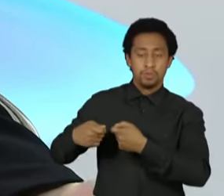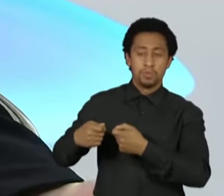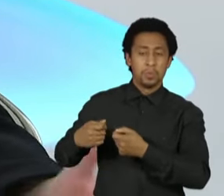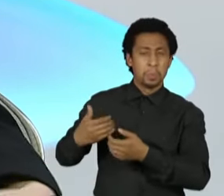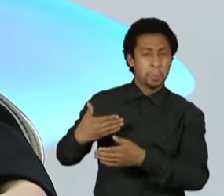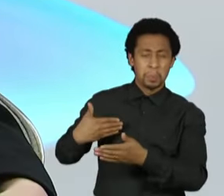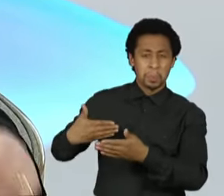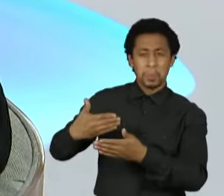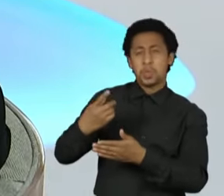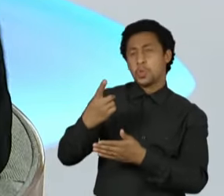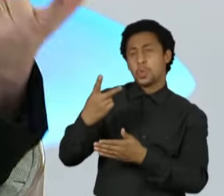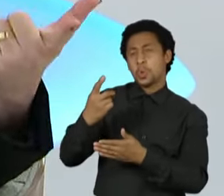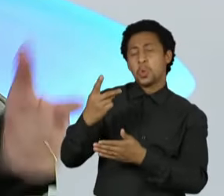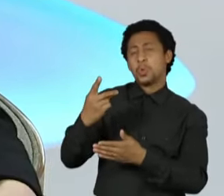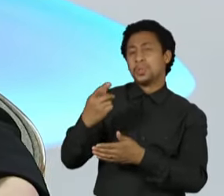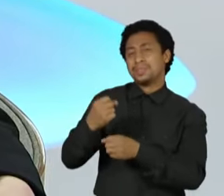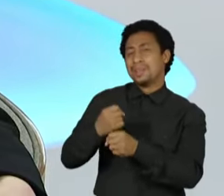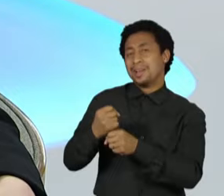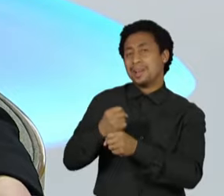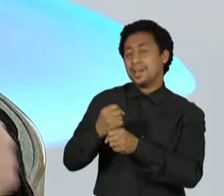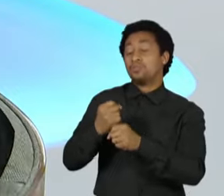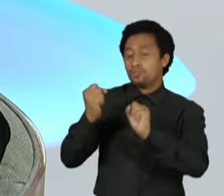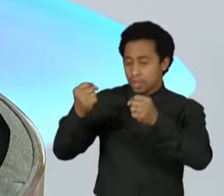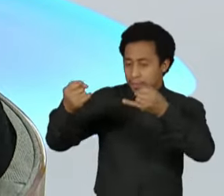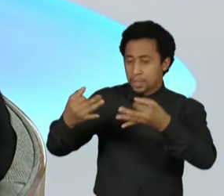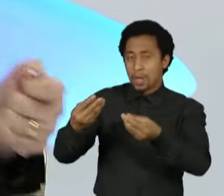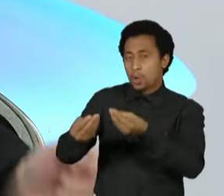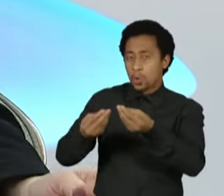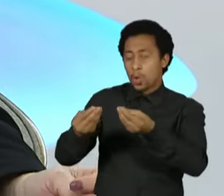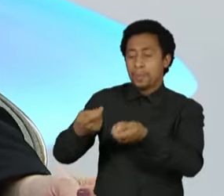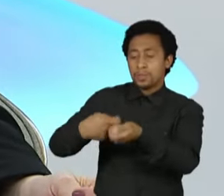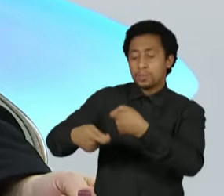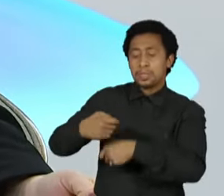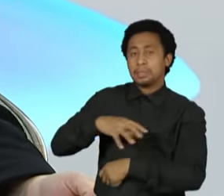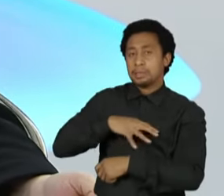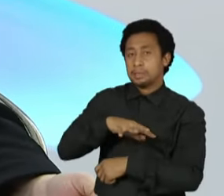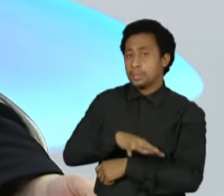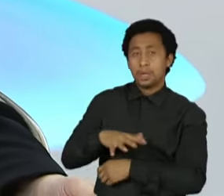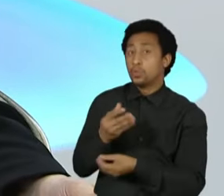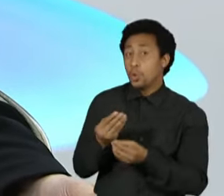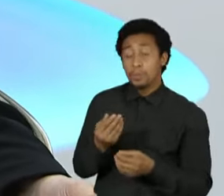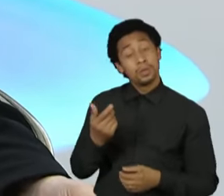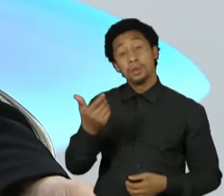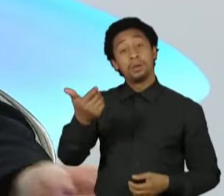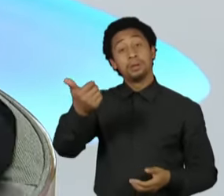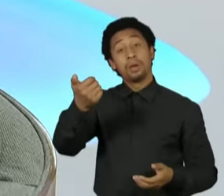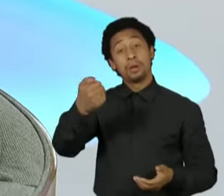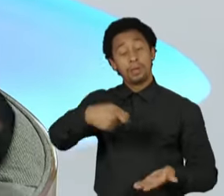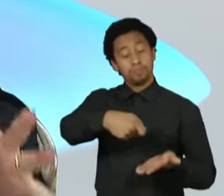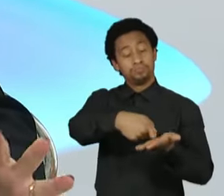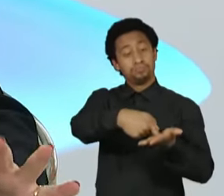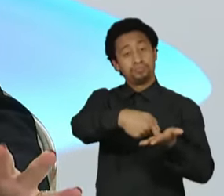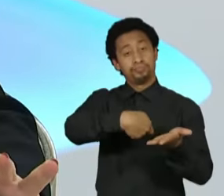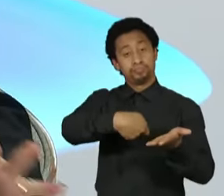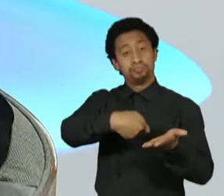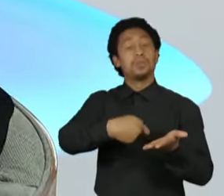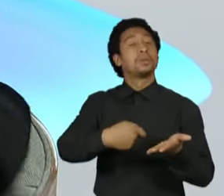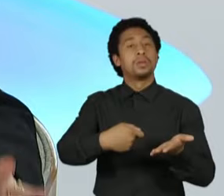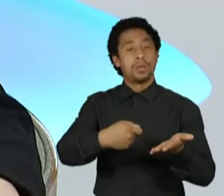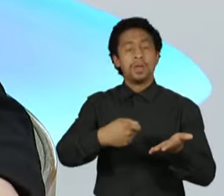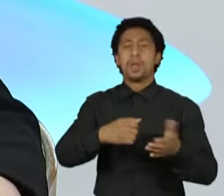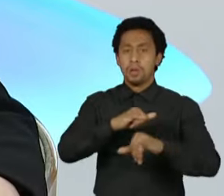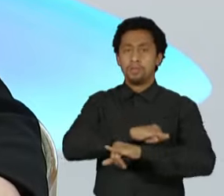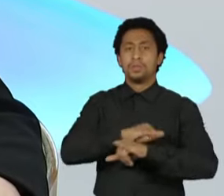um Estado ou um país, com uma caneta, com uma caneta na mão. Determinando que todos os ministérios deem transparência absoluta,